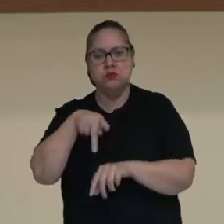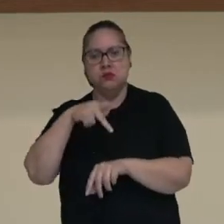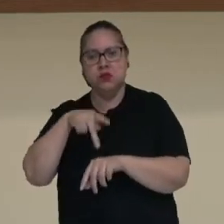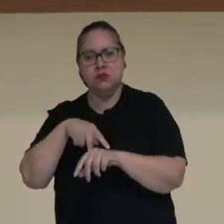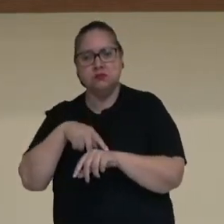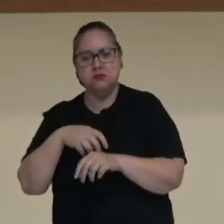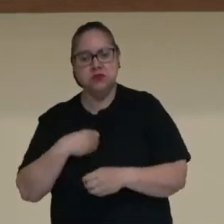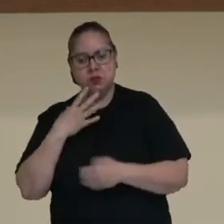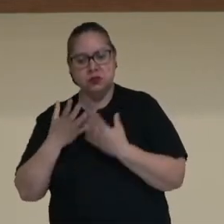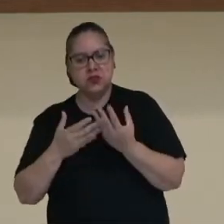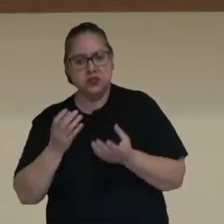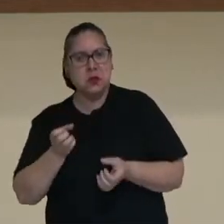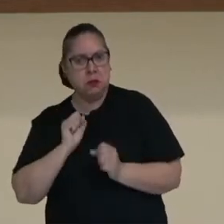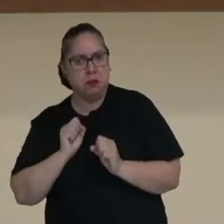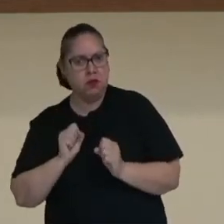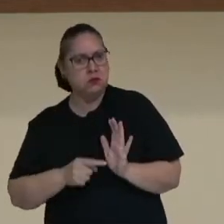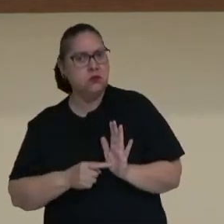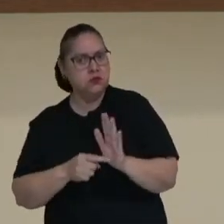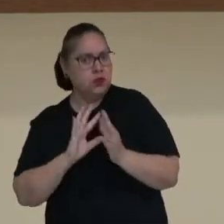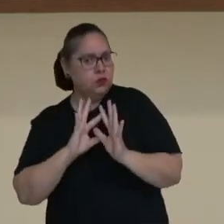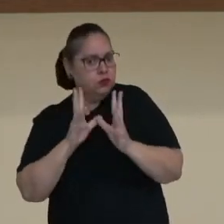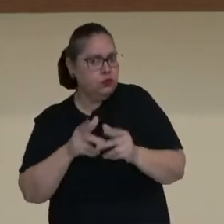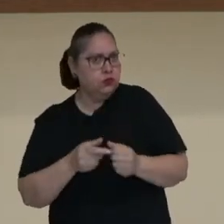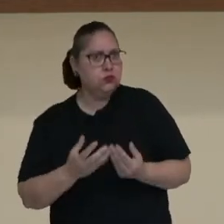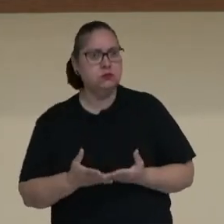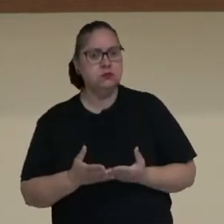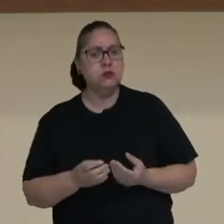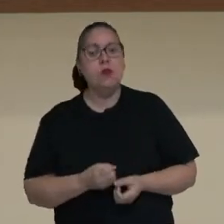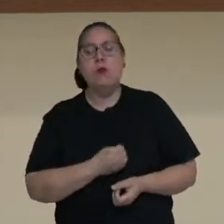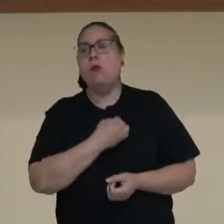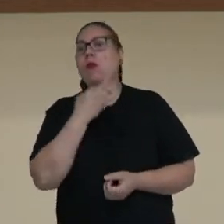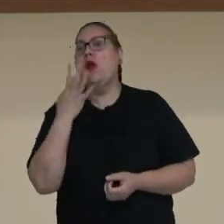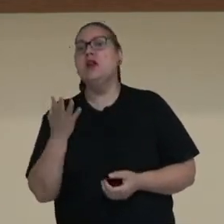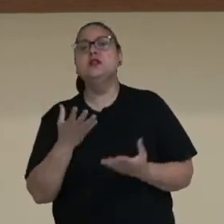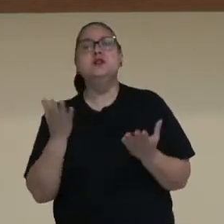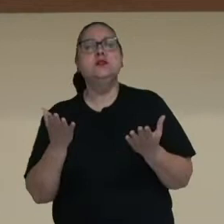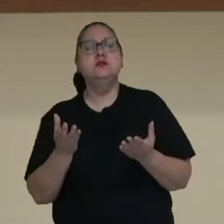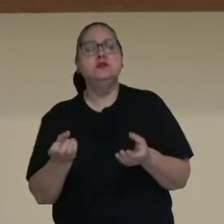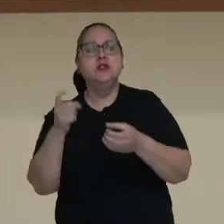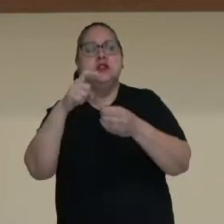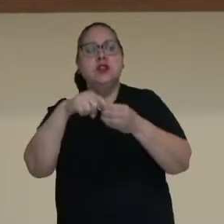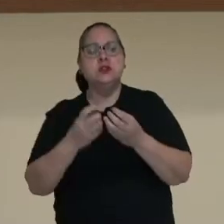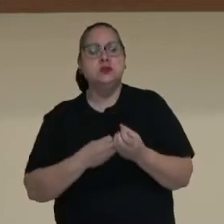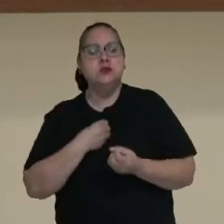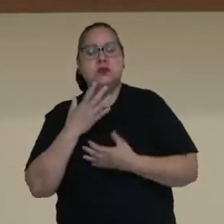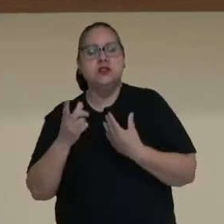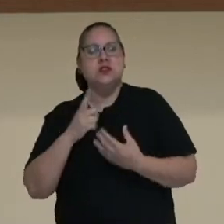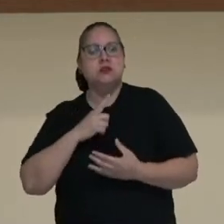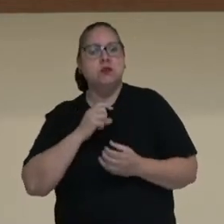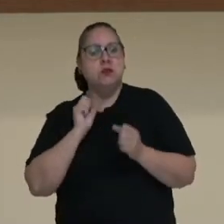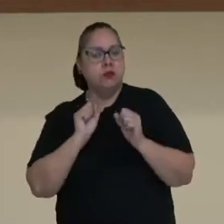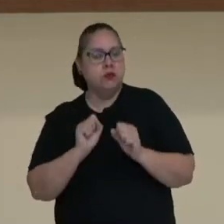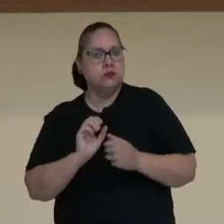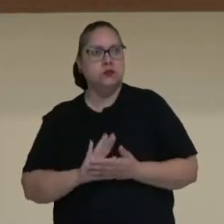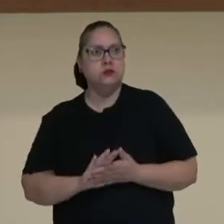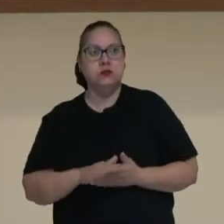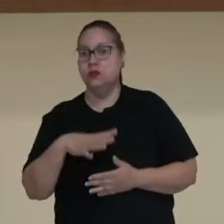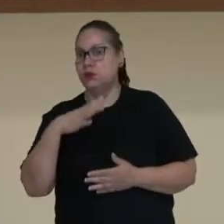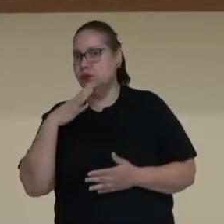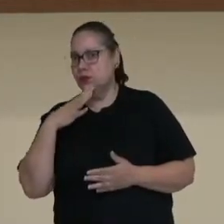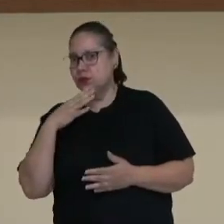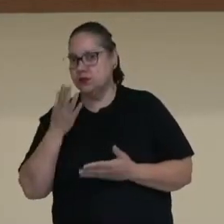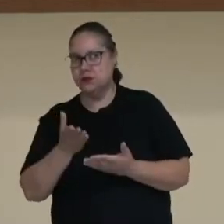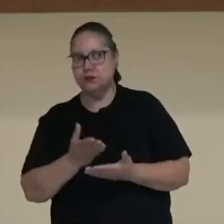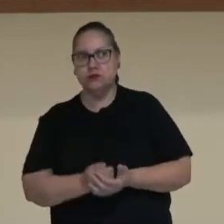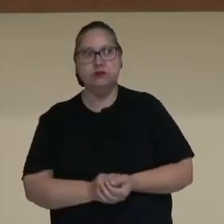poesia dá conta de me mostrar isso? Quais são os recursos poéticos que eu posso ter? Vamos conhecer